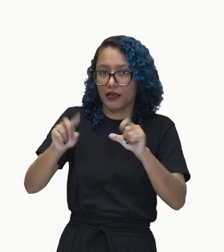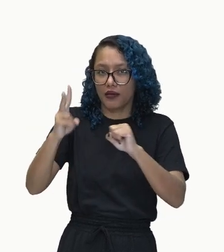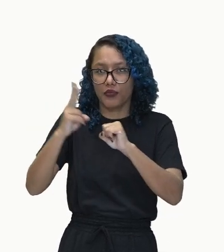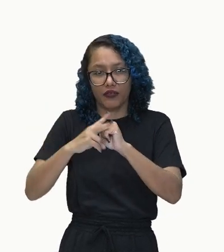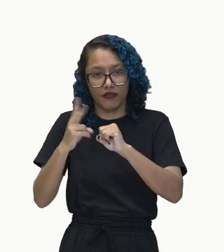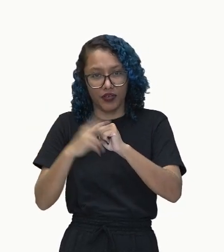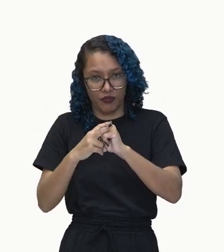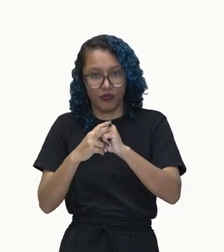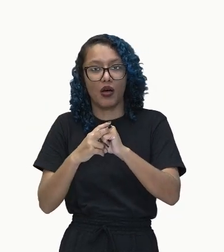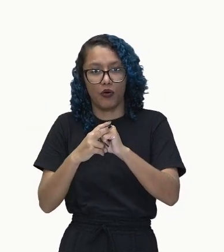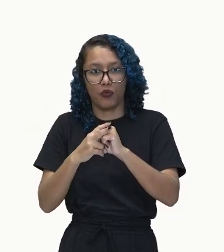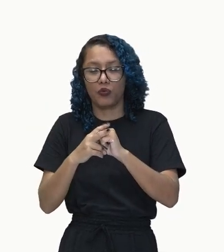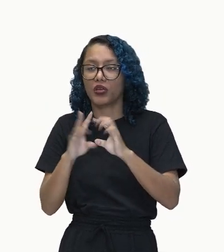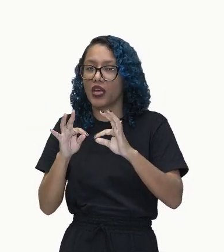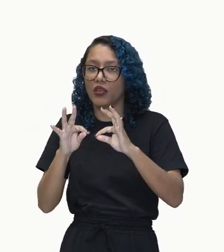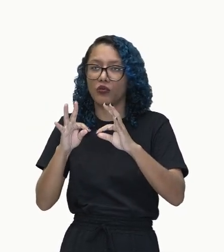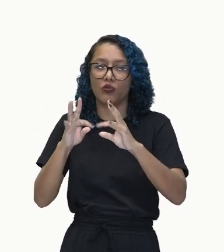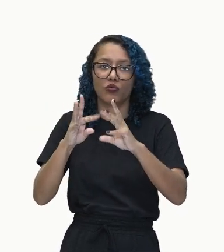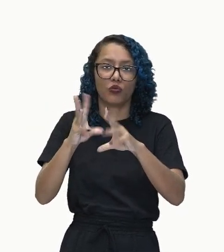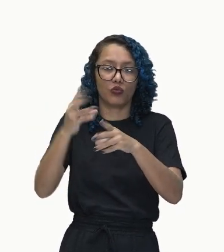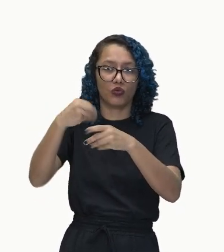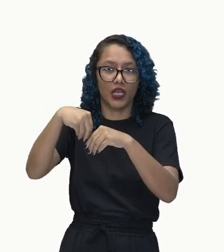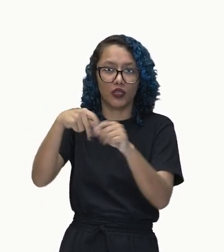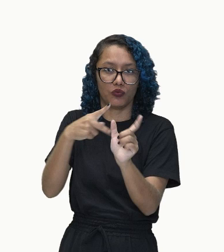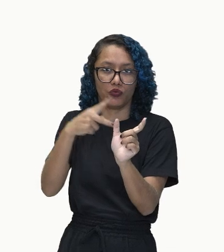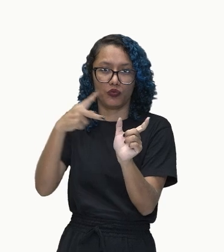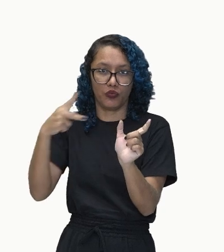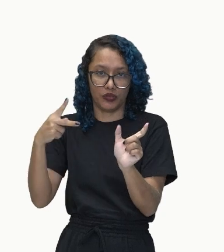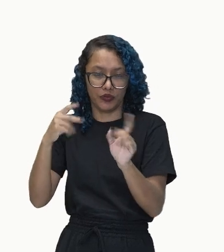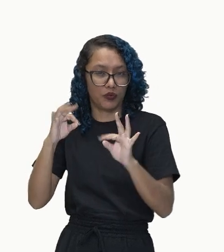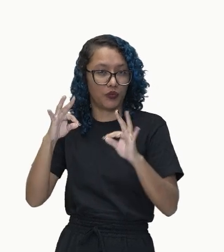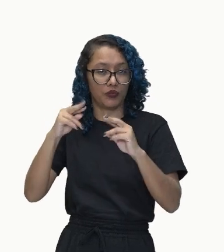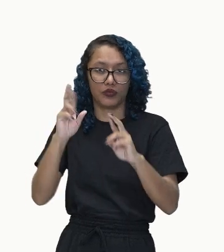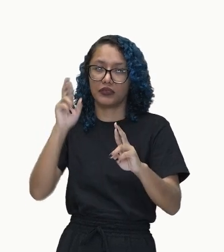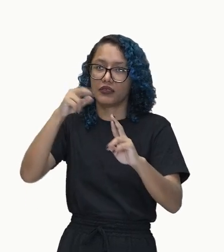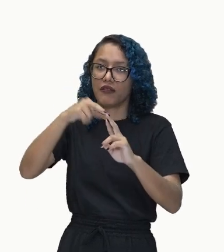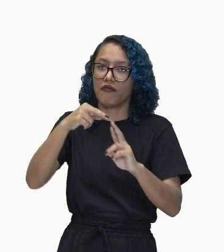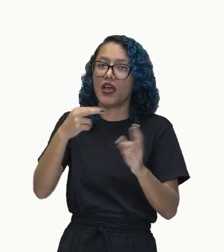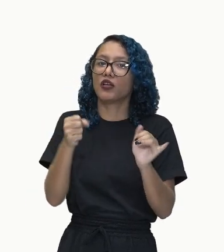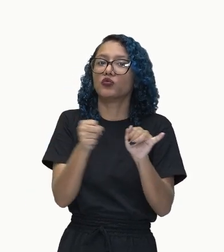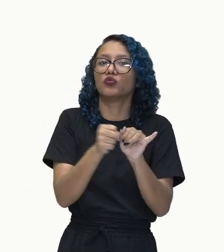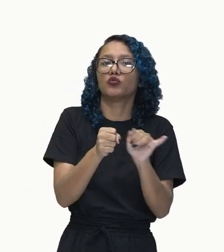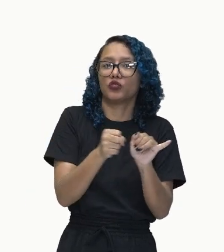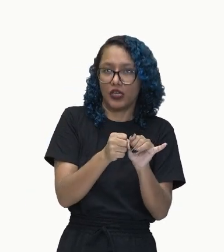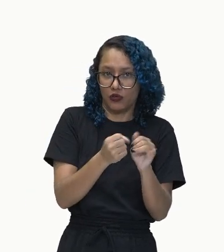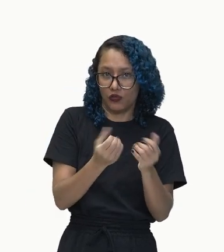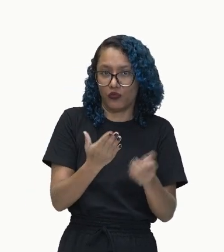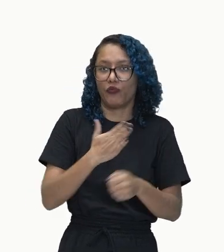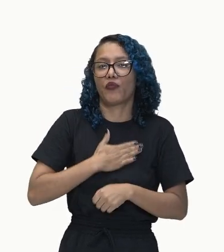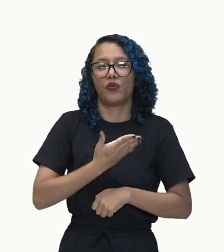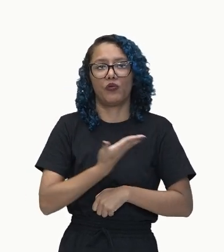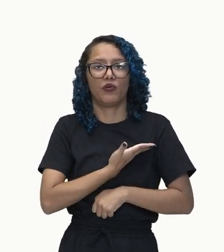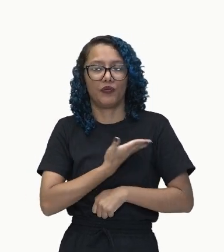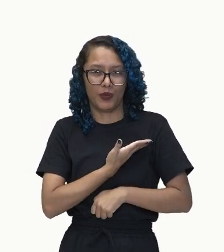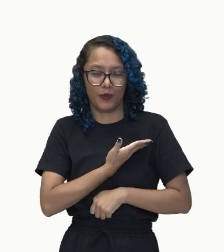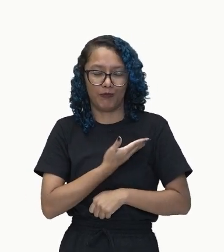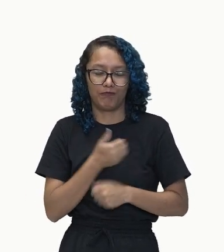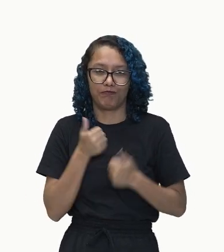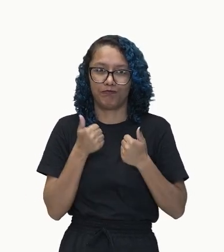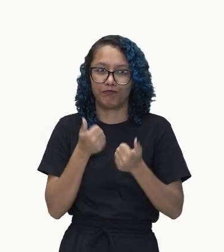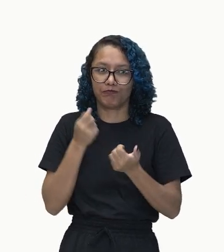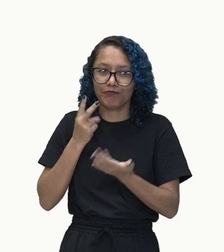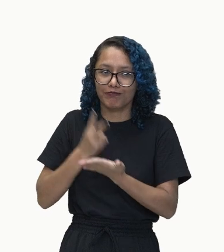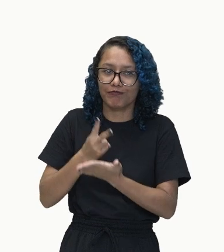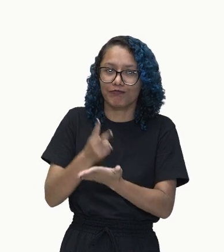predicado. Tudo que se fala a respeito do amigo. Ok? Muito bem. Prosseguindo. Vamos